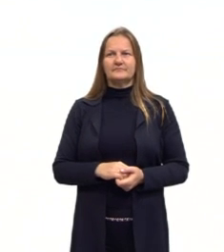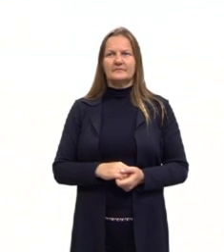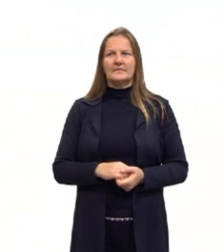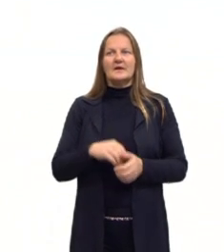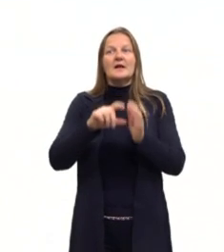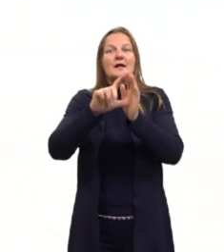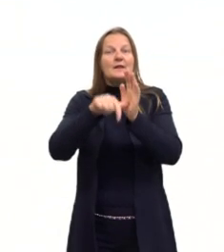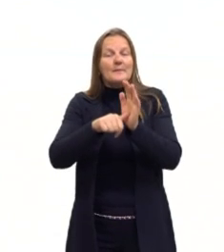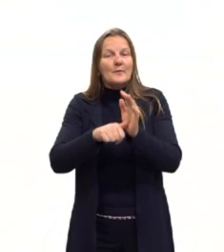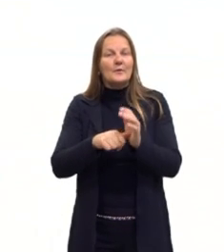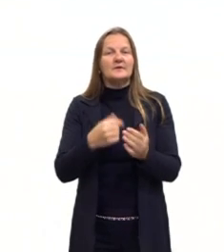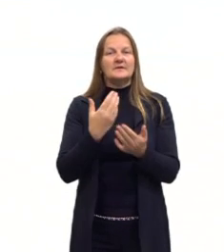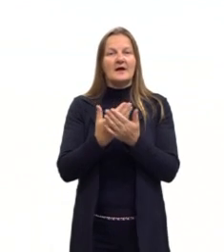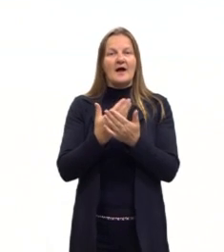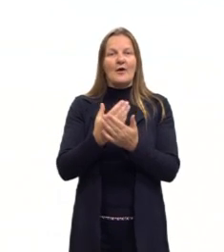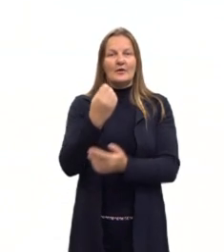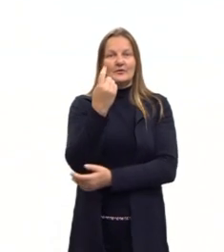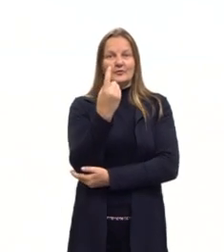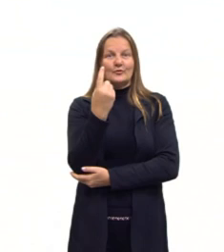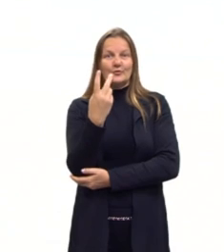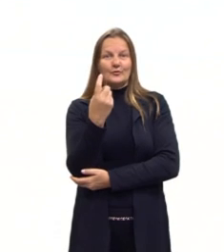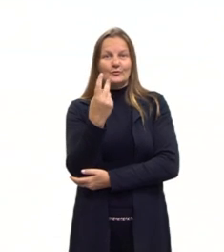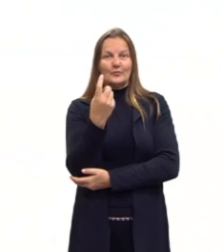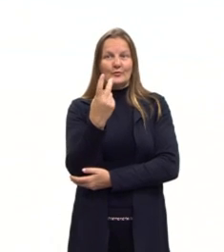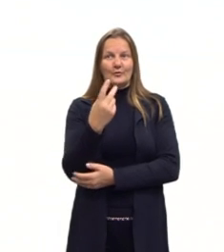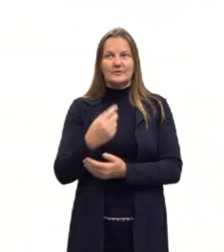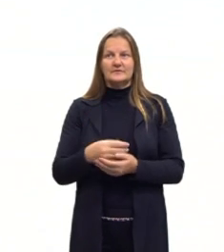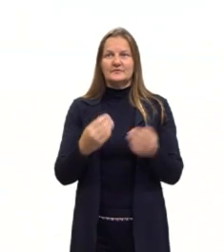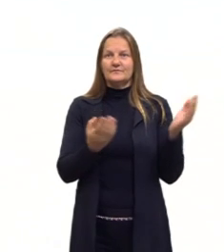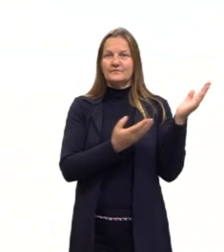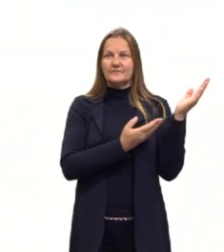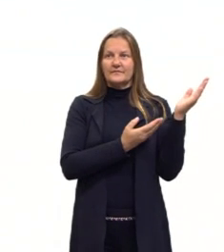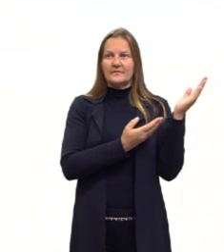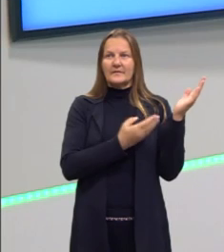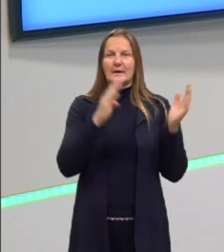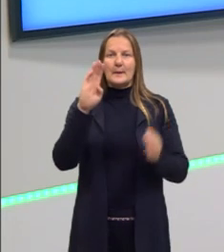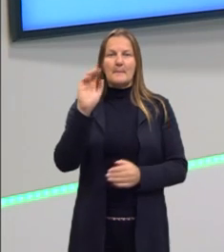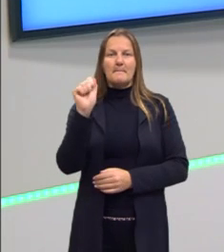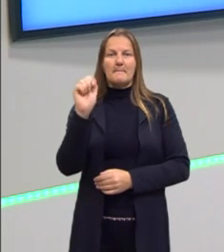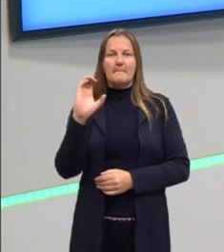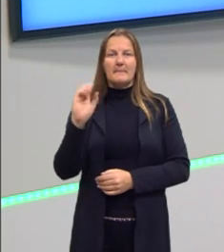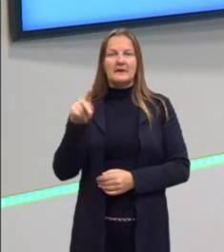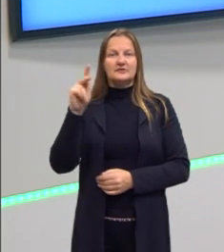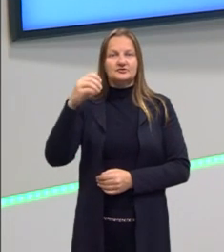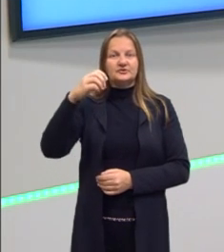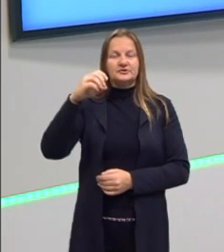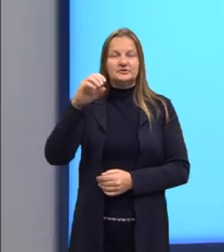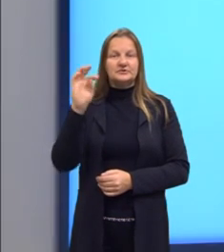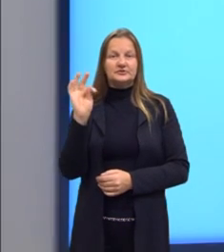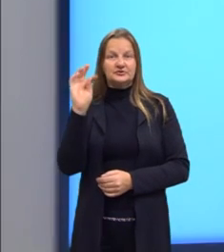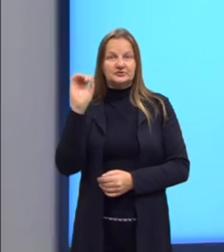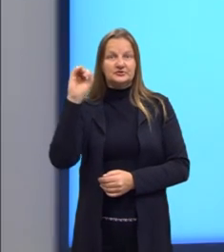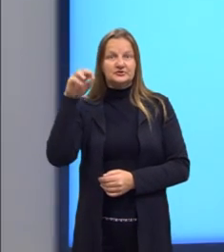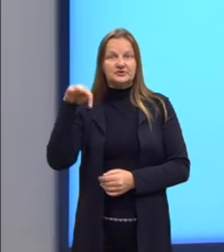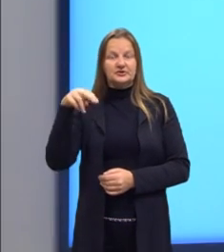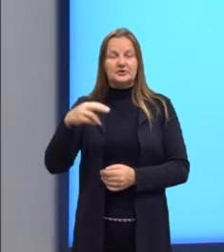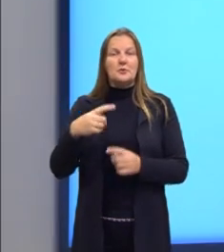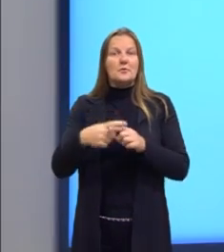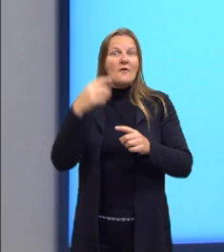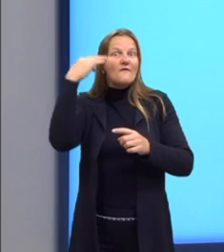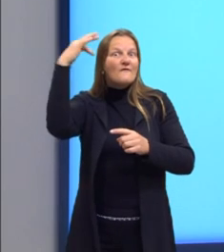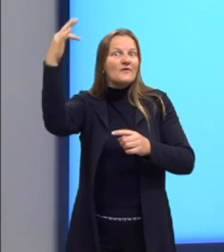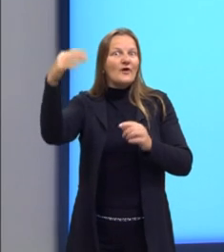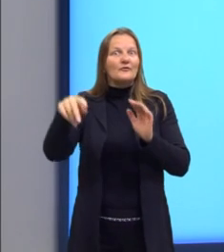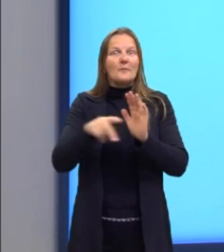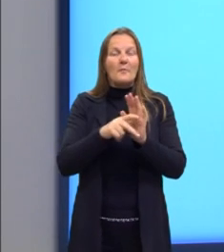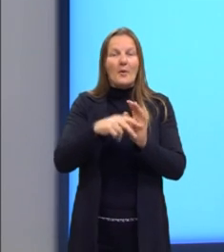E lá na nossa aula 12, eu vou falar sobre Mikhail Bakhtin, que é um filósofo, que é chamado filósofo